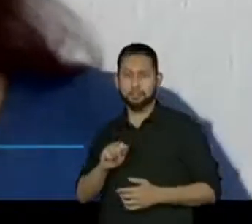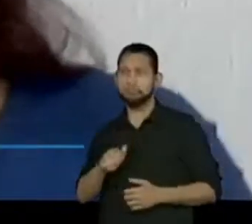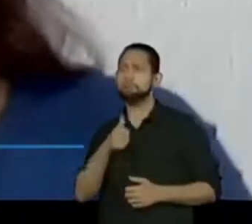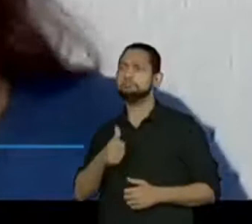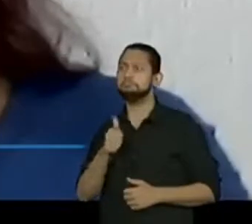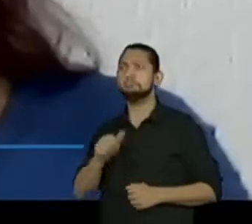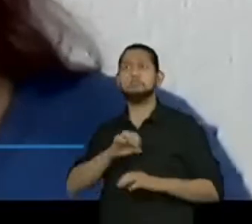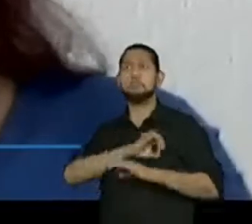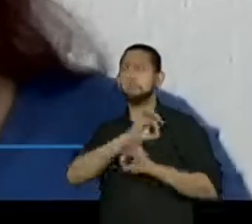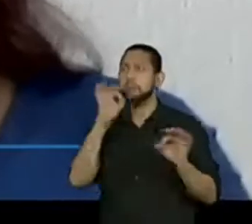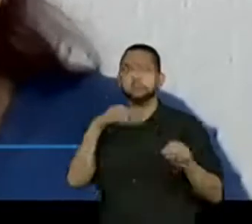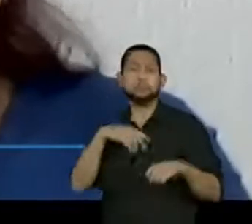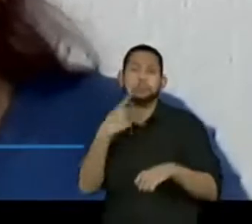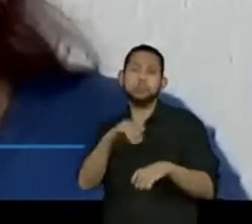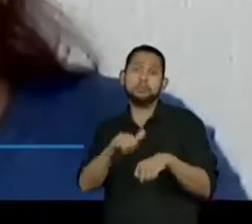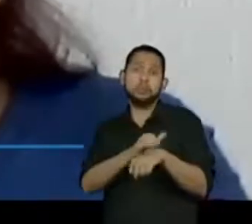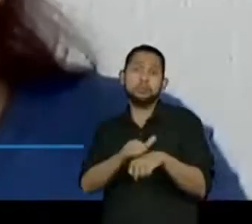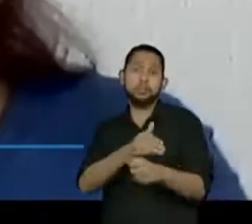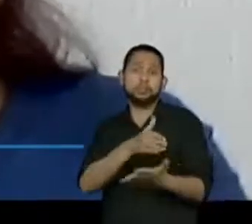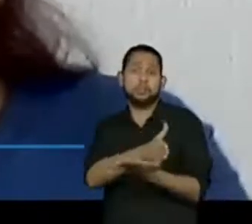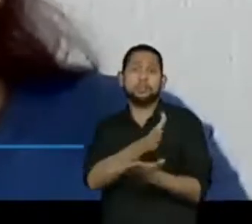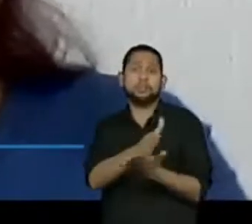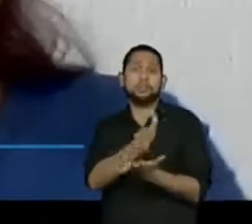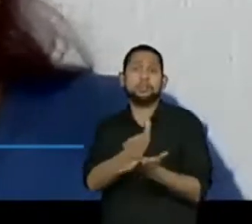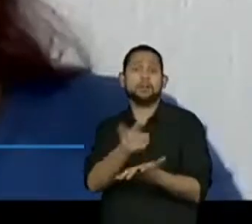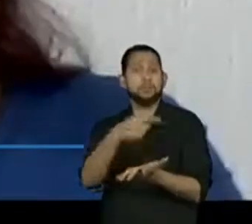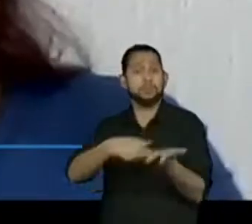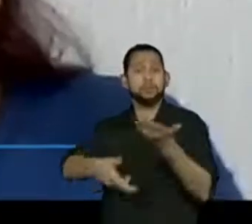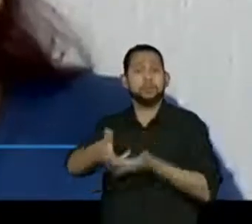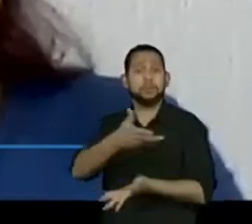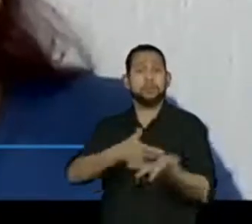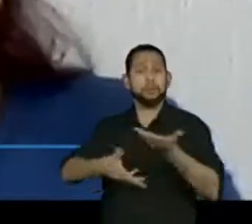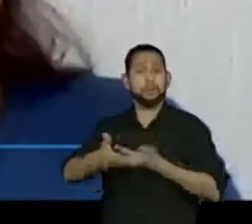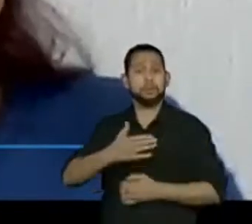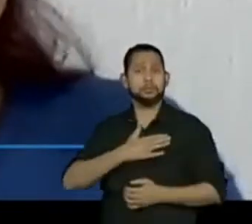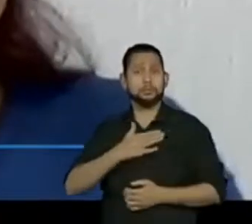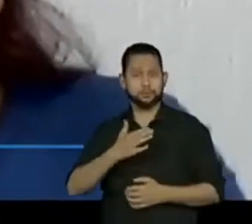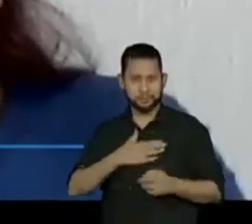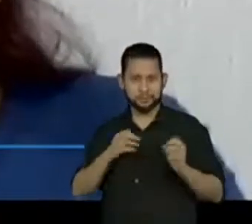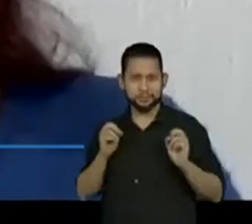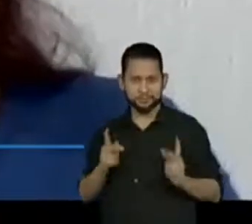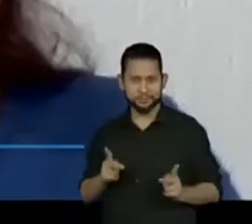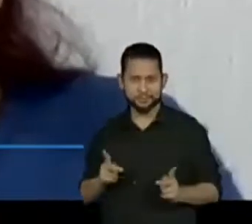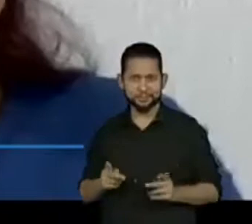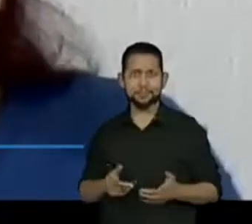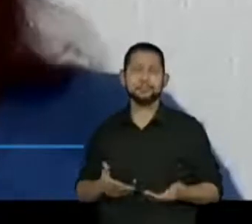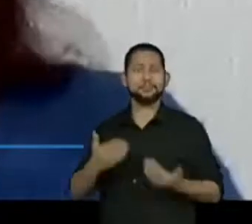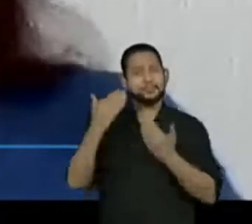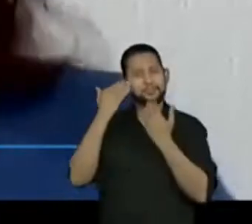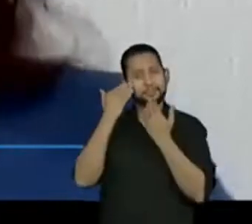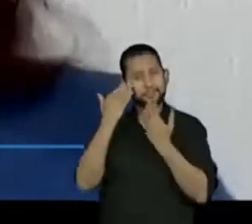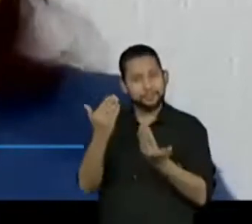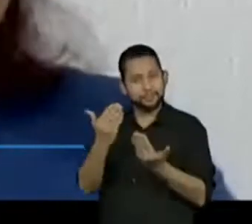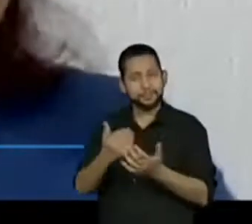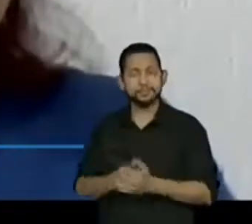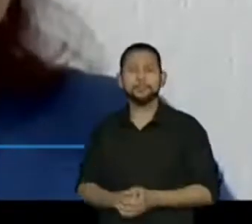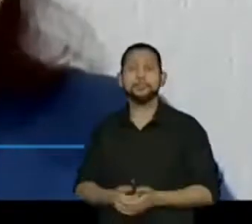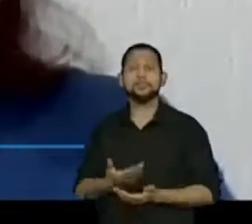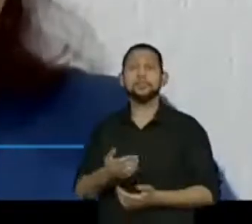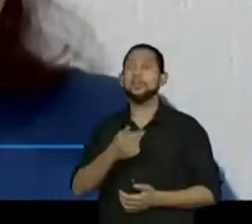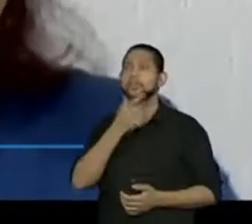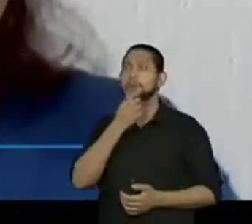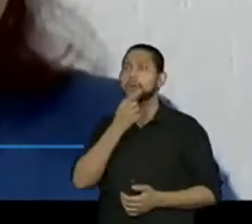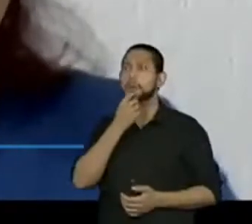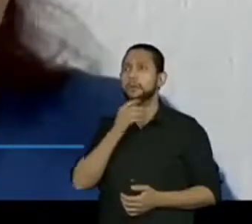Então, são várias estratégias que vocês vão compartilhando aqui comigo, tá bom? Então, muito obrigada. E o aluno